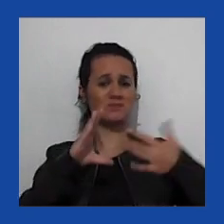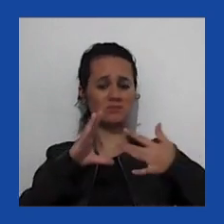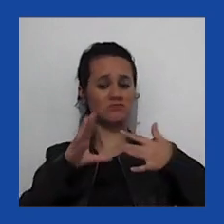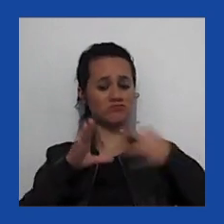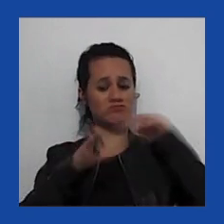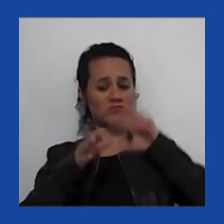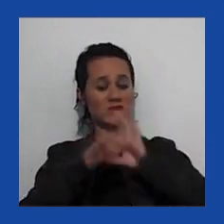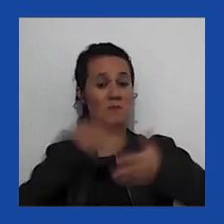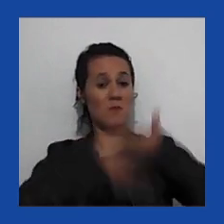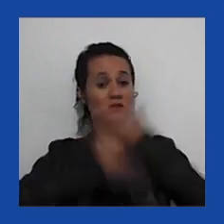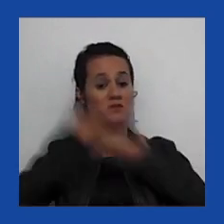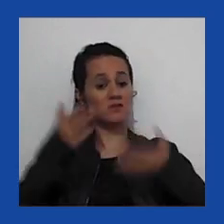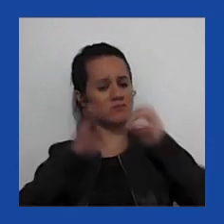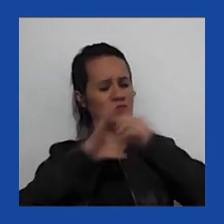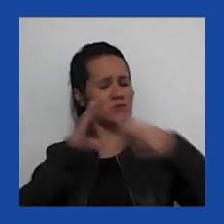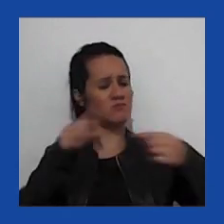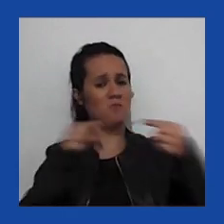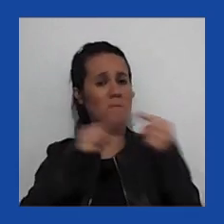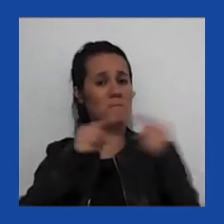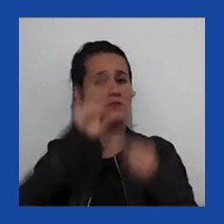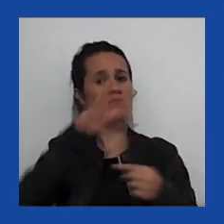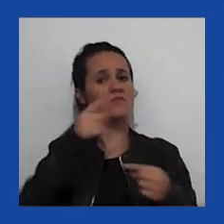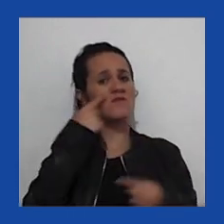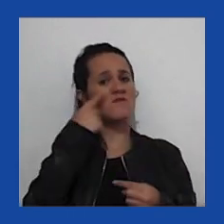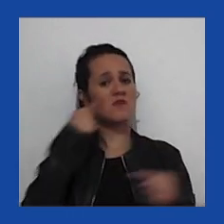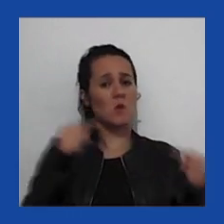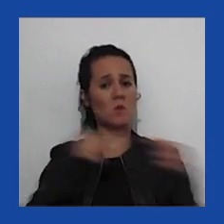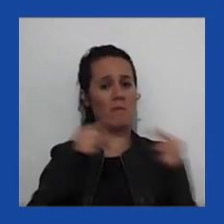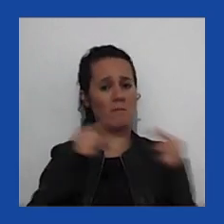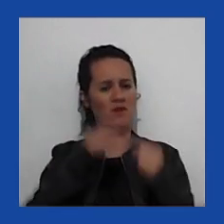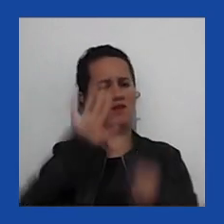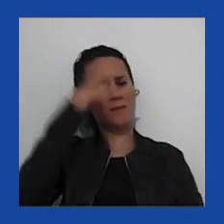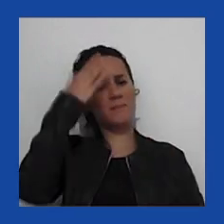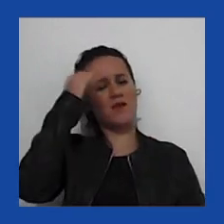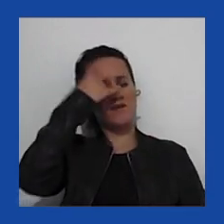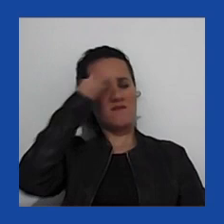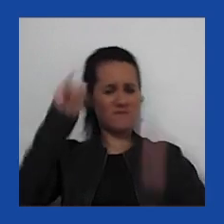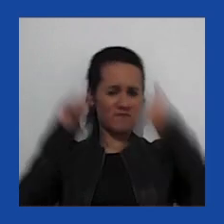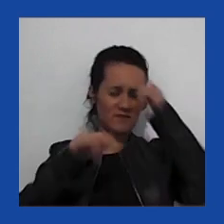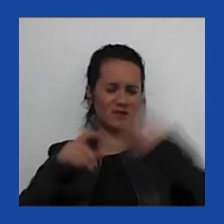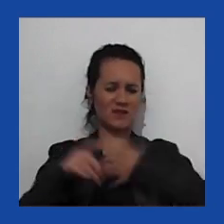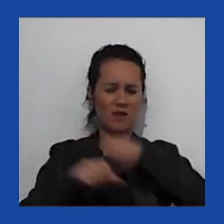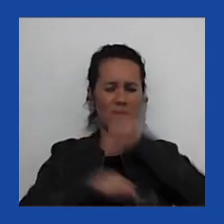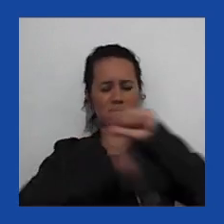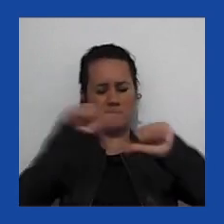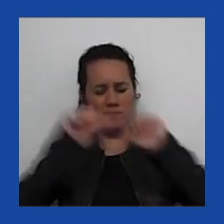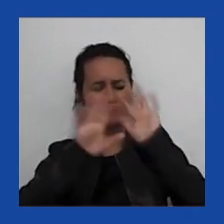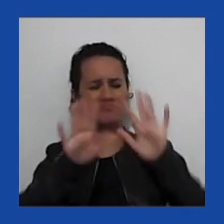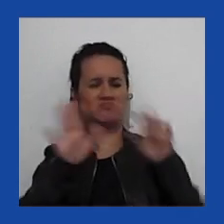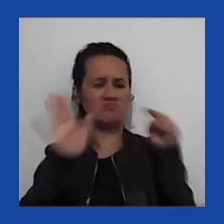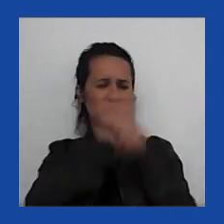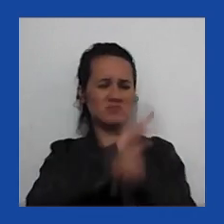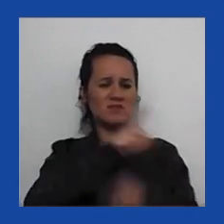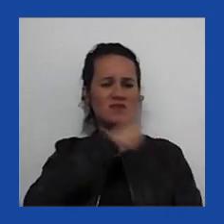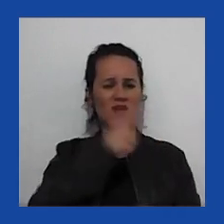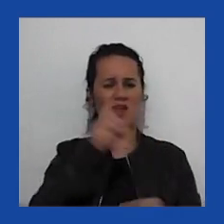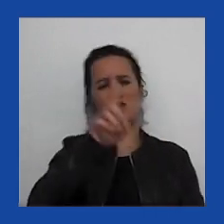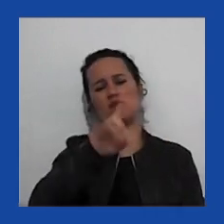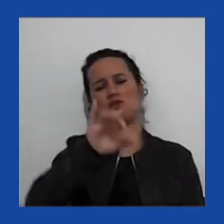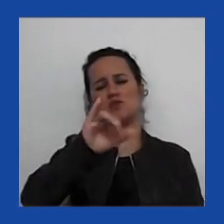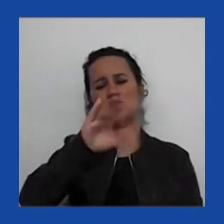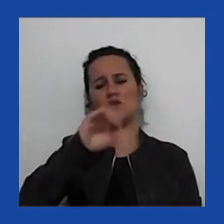líder populista, ele visa a manutenção do poder, visando, evitando as mudanças estruturais. Então, nós não temos aí uma dicotomia?